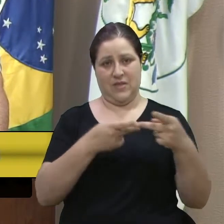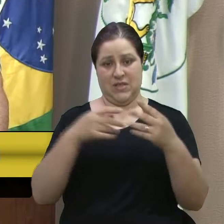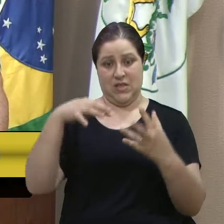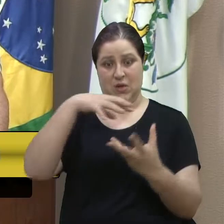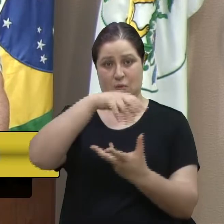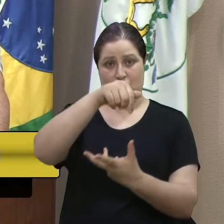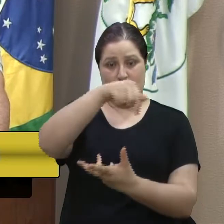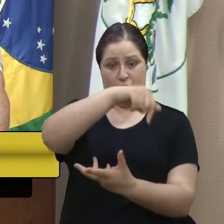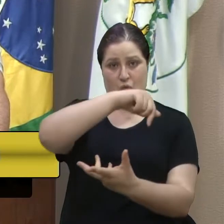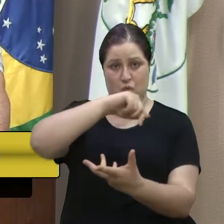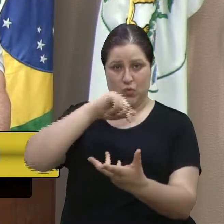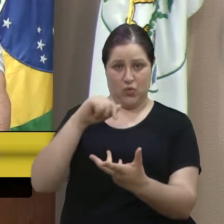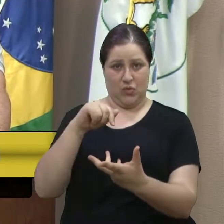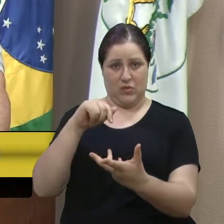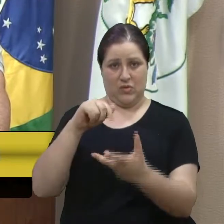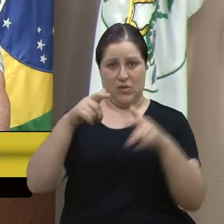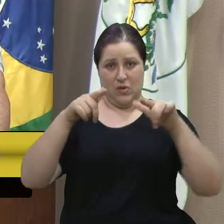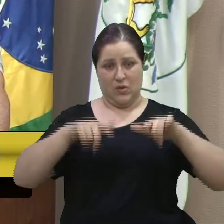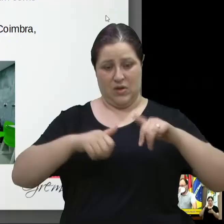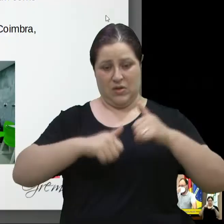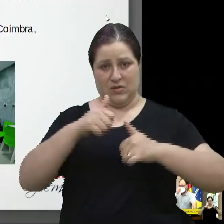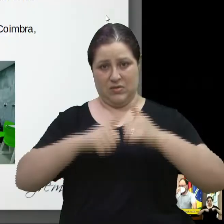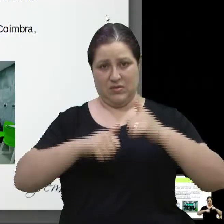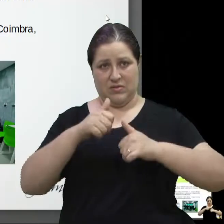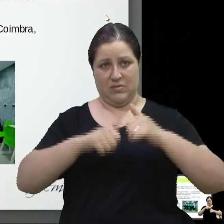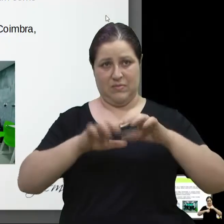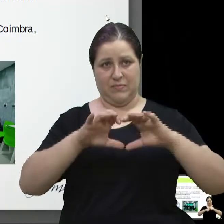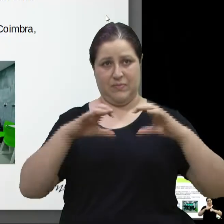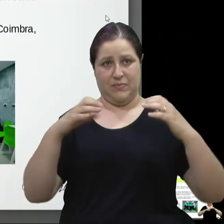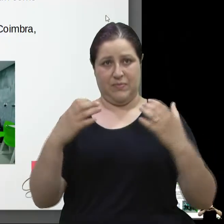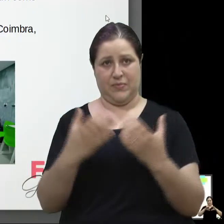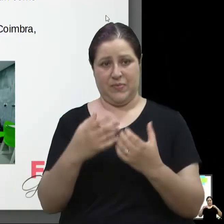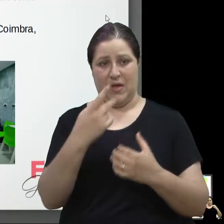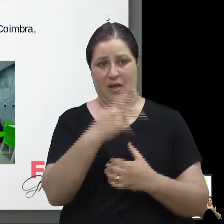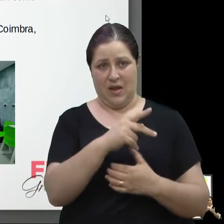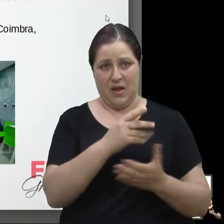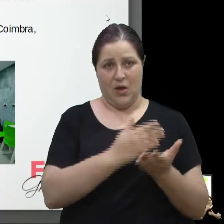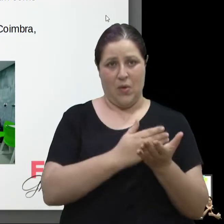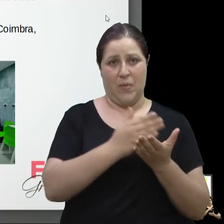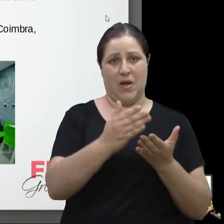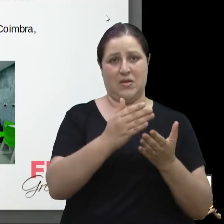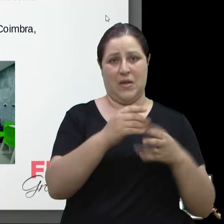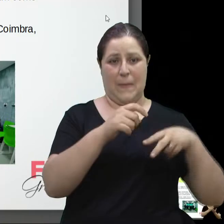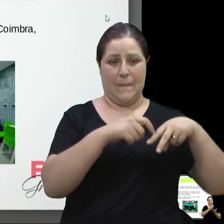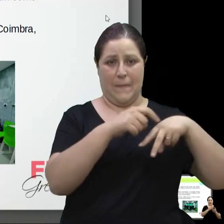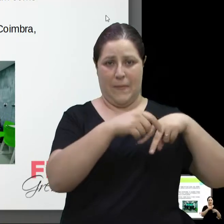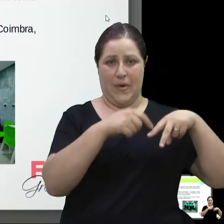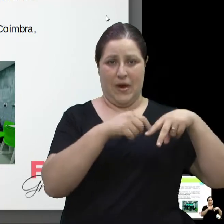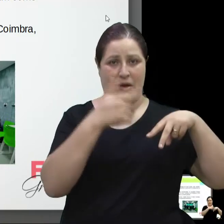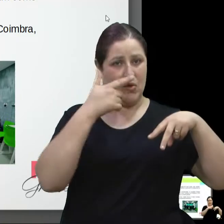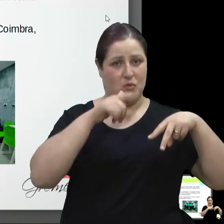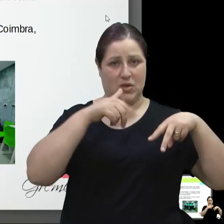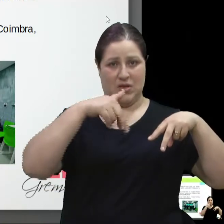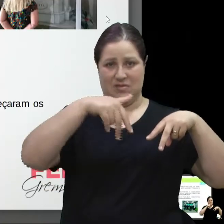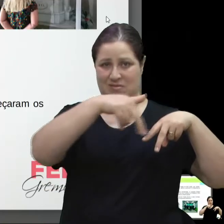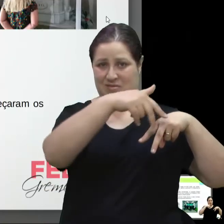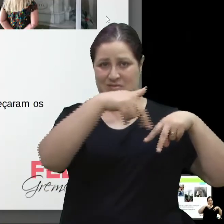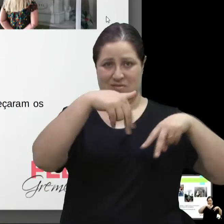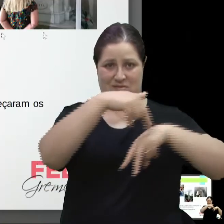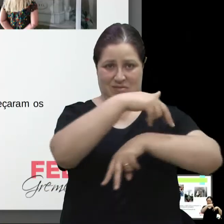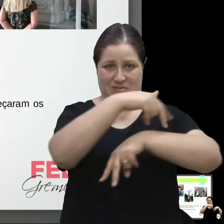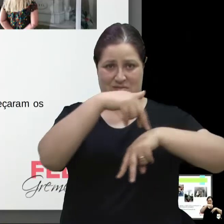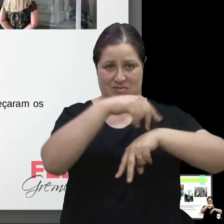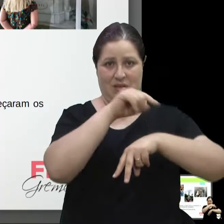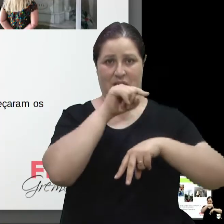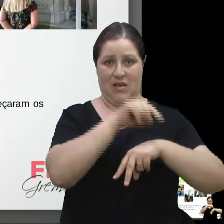inteiro, depois que aconteceu esse problema com ele, de perder o movimento das pernas, ele trabalha a questão da